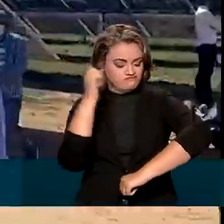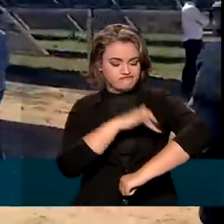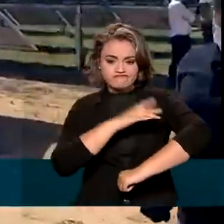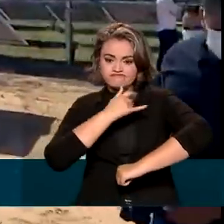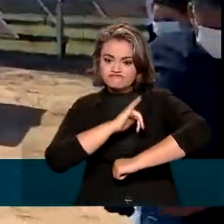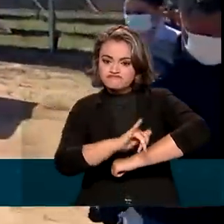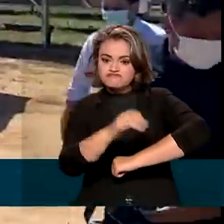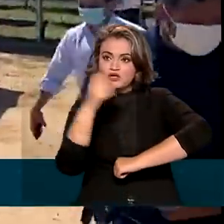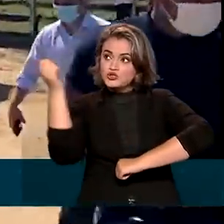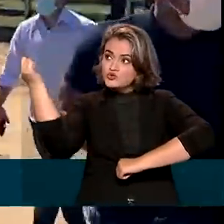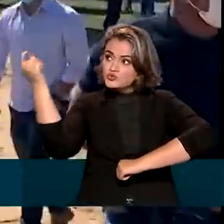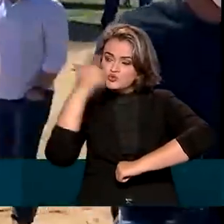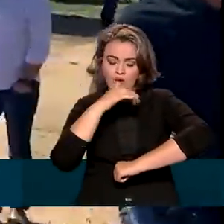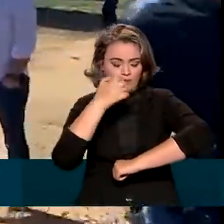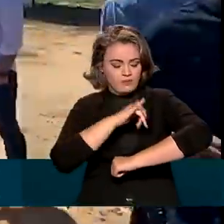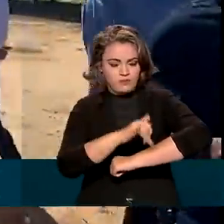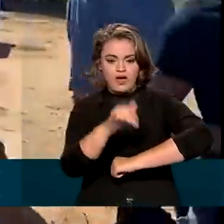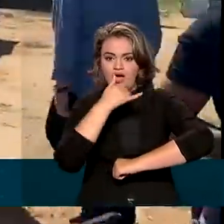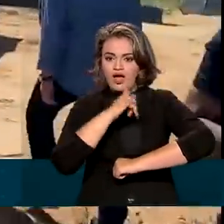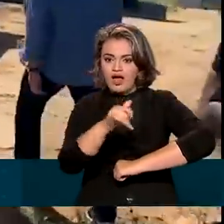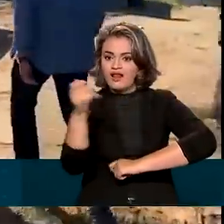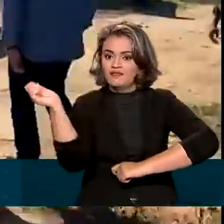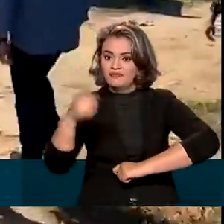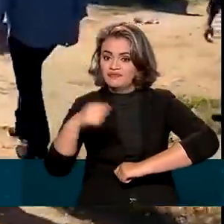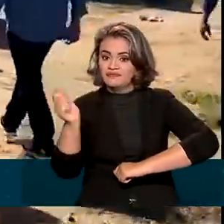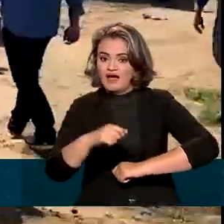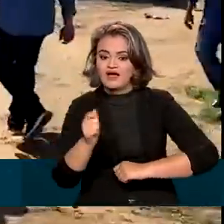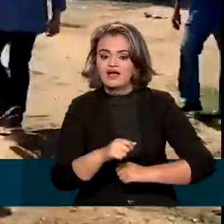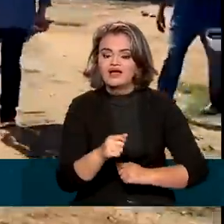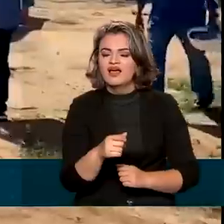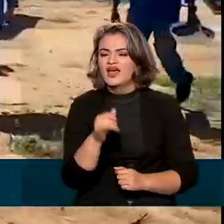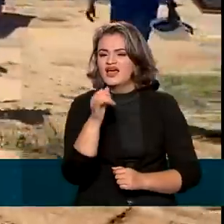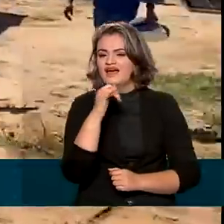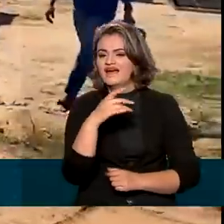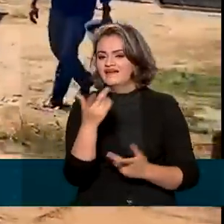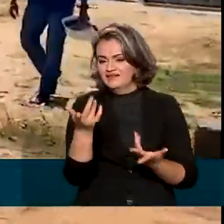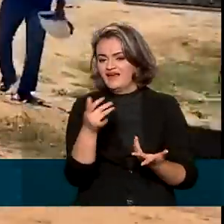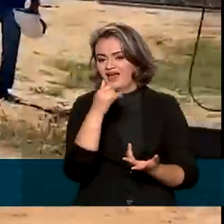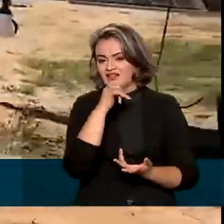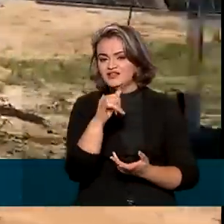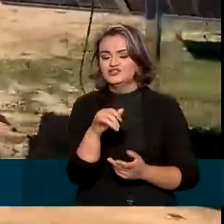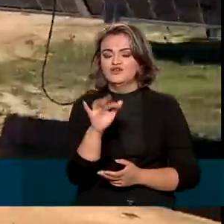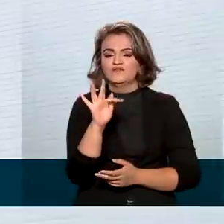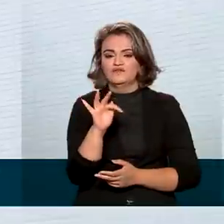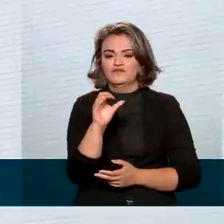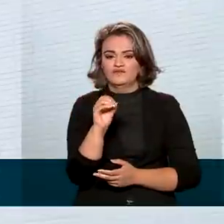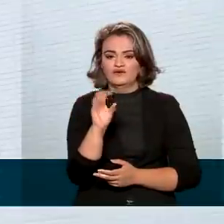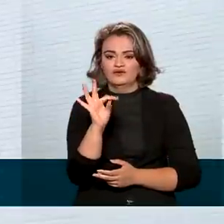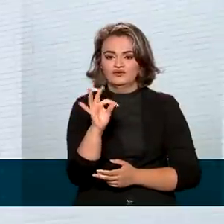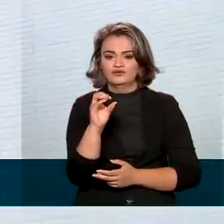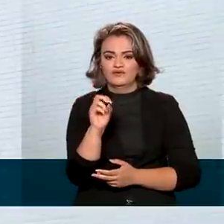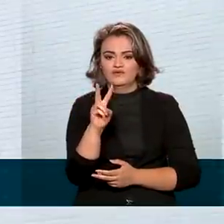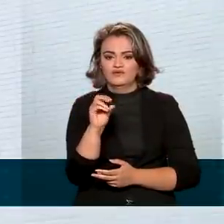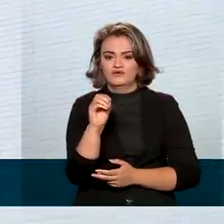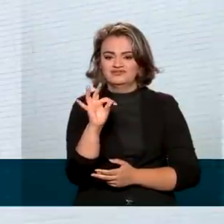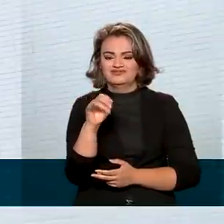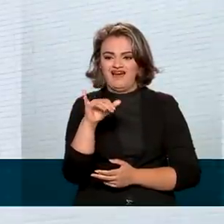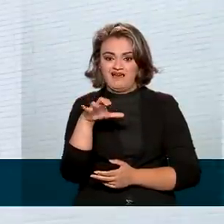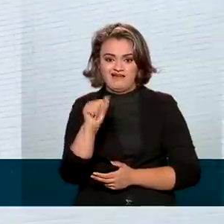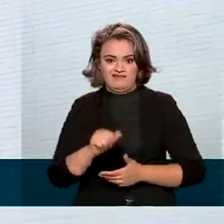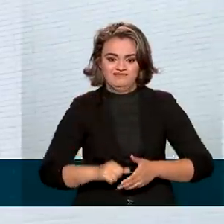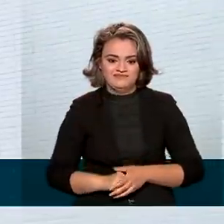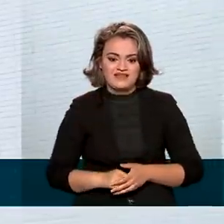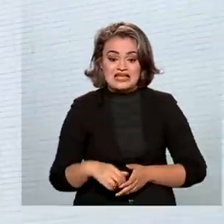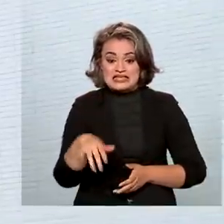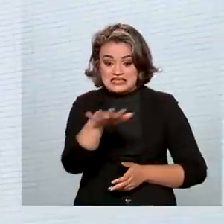utilizam o calor do sol para produzir eletricidade, a chamada energia fotovoltaica. O complexo contou com mais